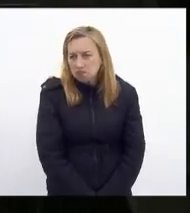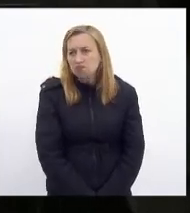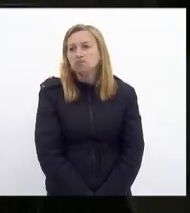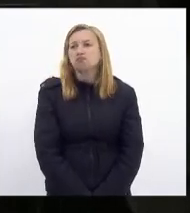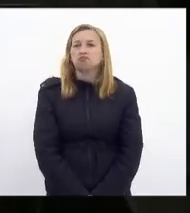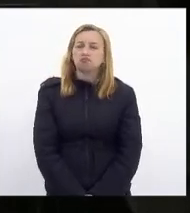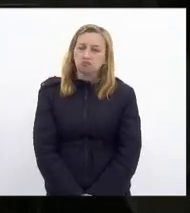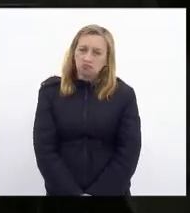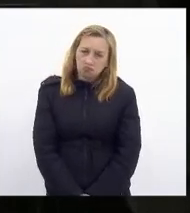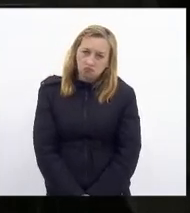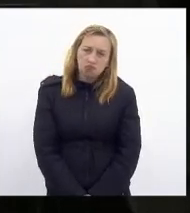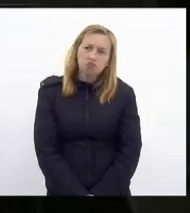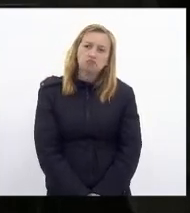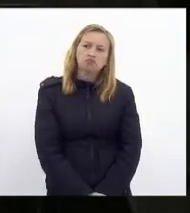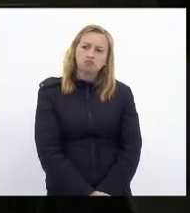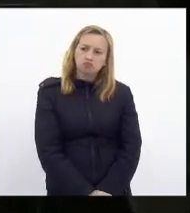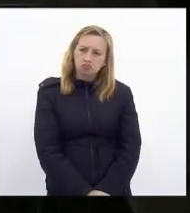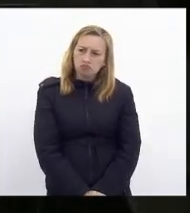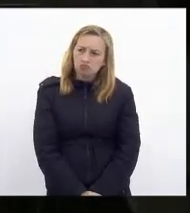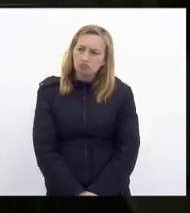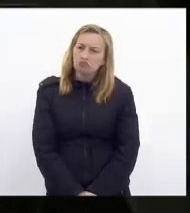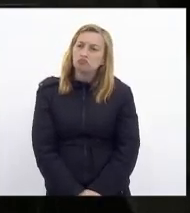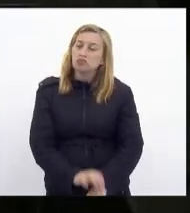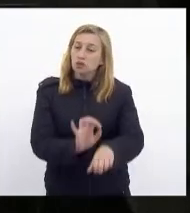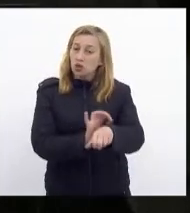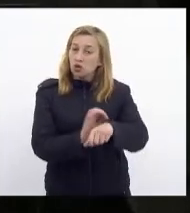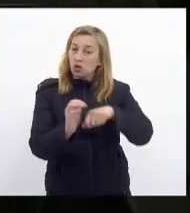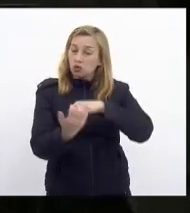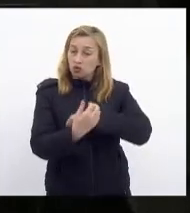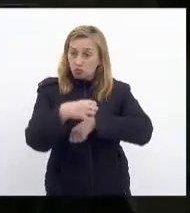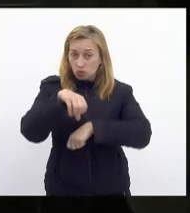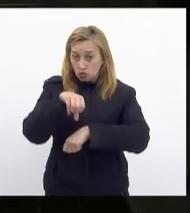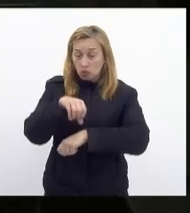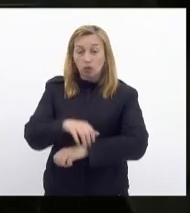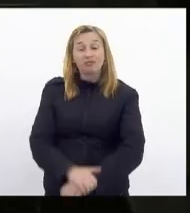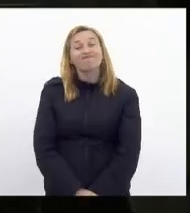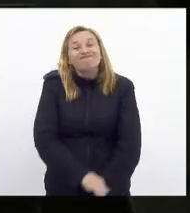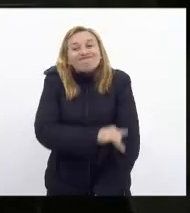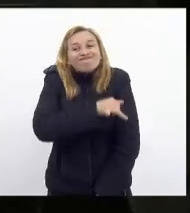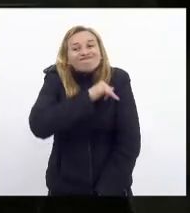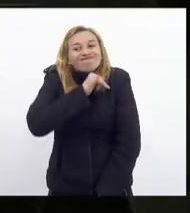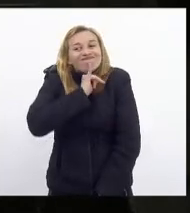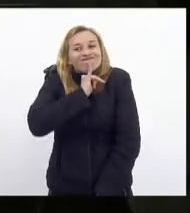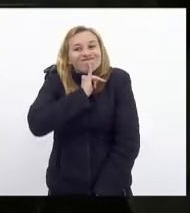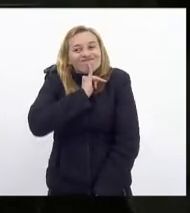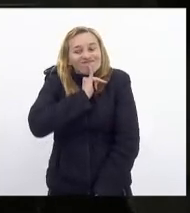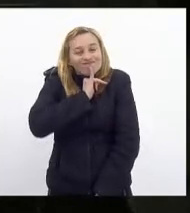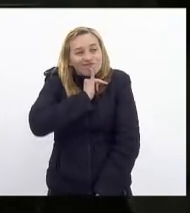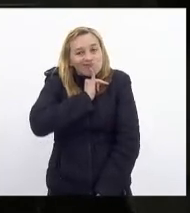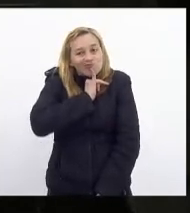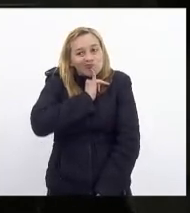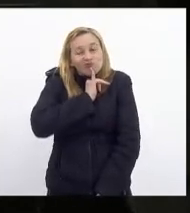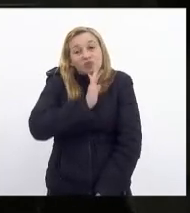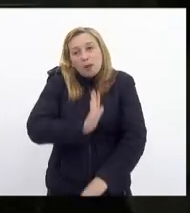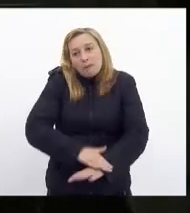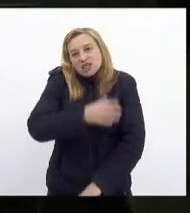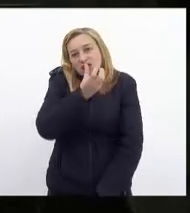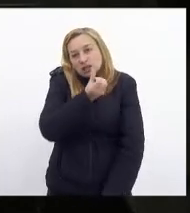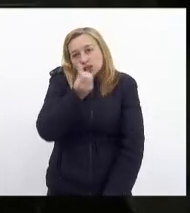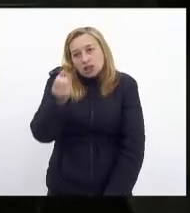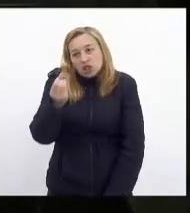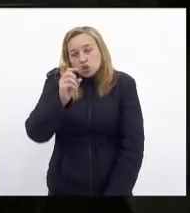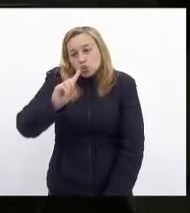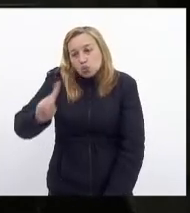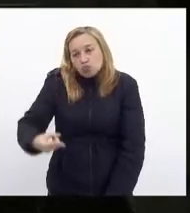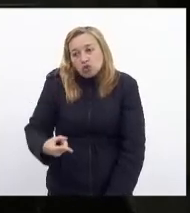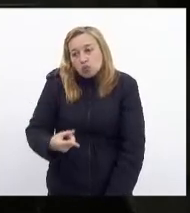e mesmo a covid que infelizmente nos levou mais de 600 mil